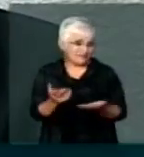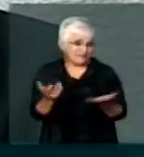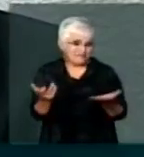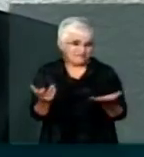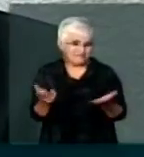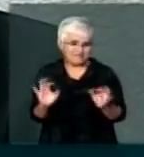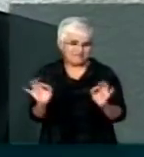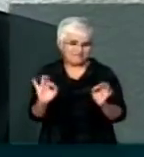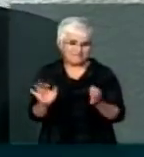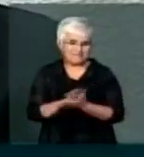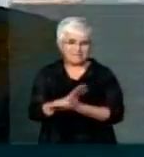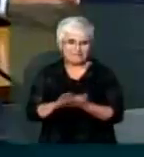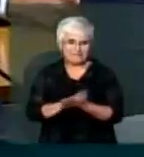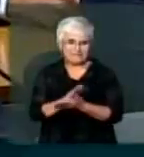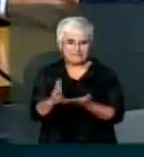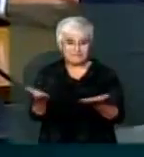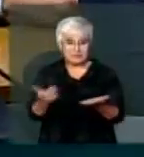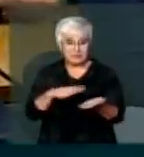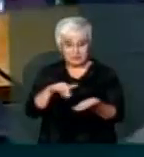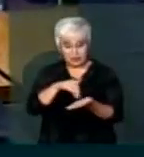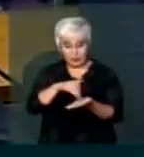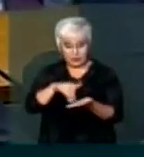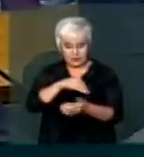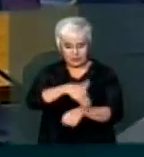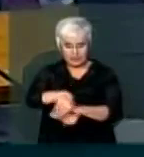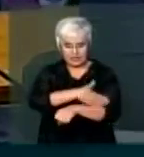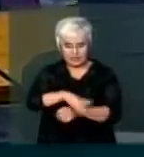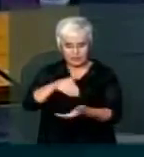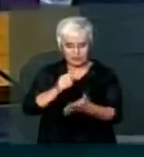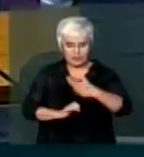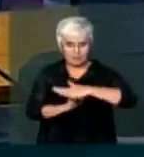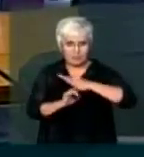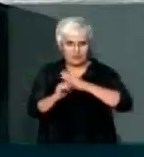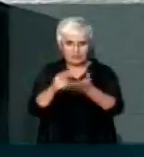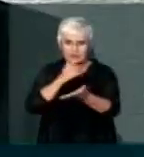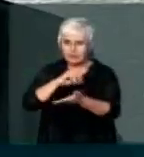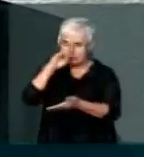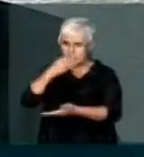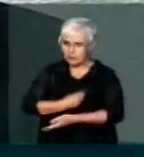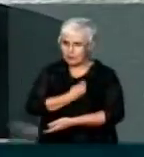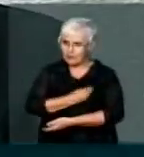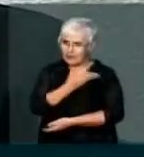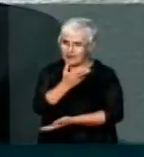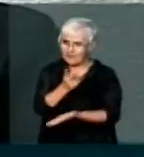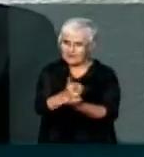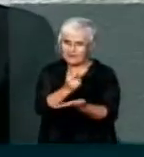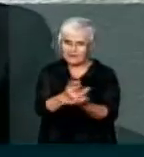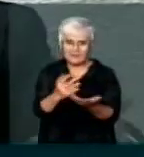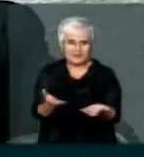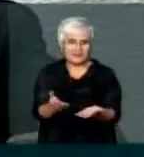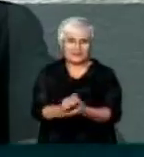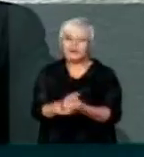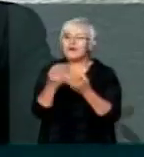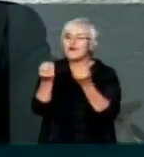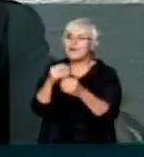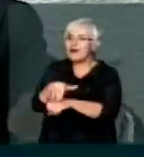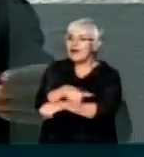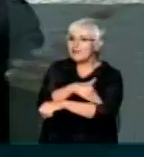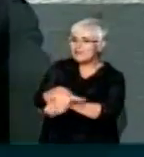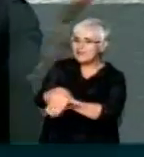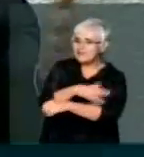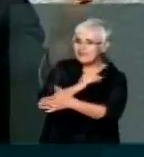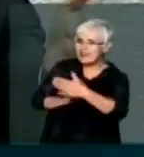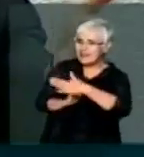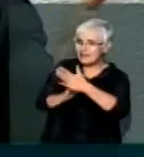faz... Não, faz, faz. Está o endereço da empresa e o senhor morava lá. Como é que ilação? Não, ilação no sentido que o fato do endereço da empresa ser lá,